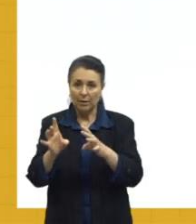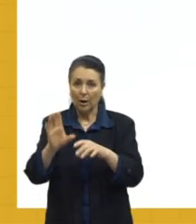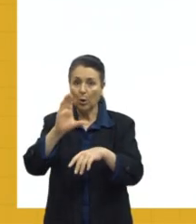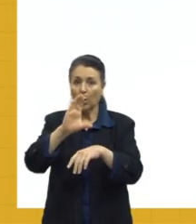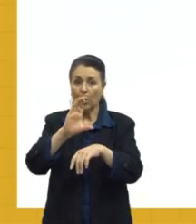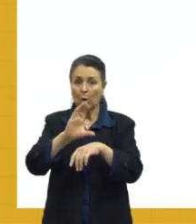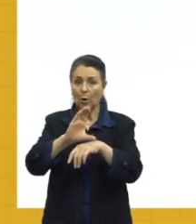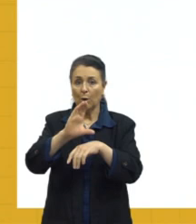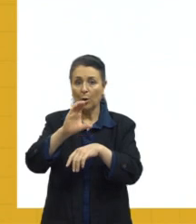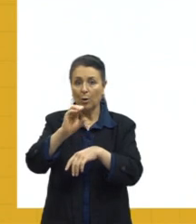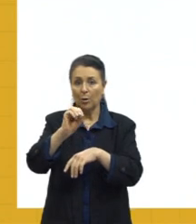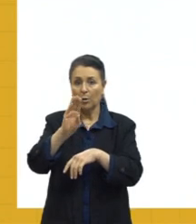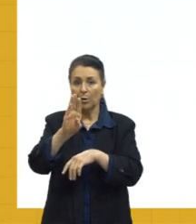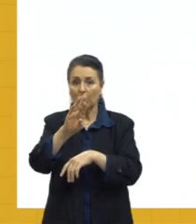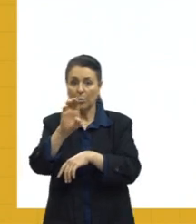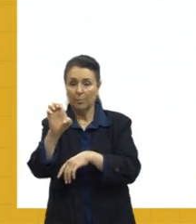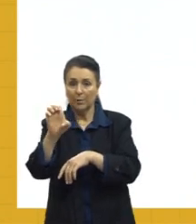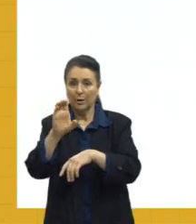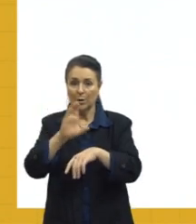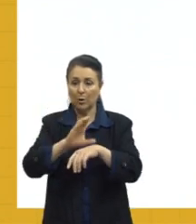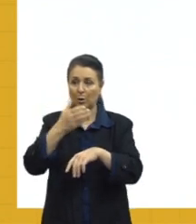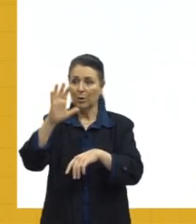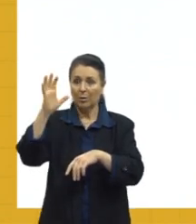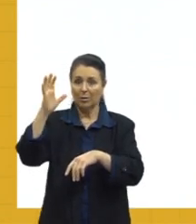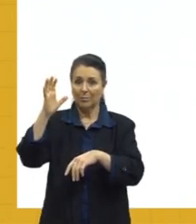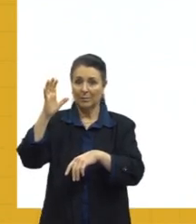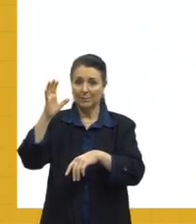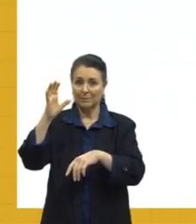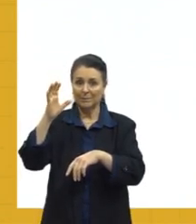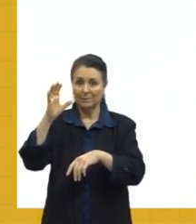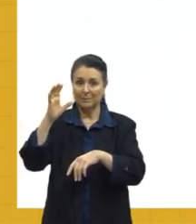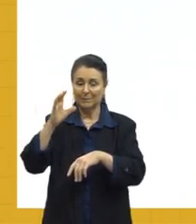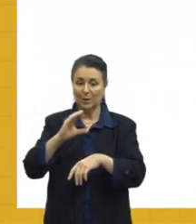Pô, a nossa sociedade, né, em cima dessa questão aí do cobre,